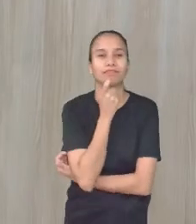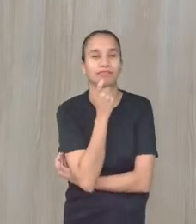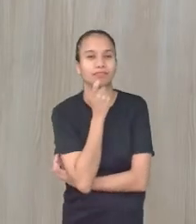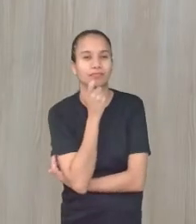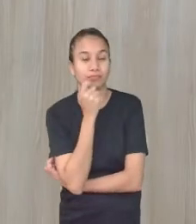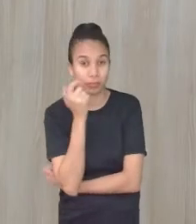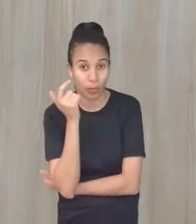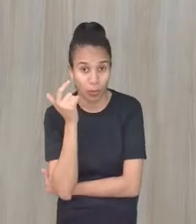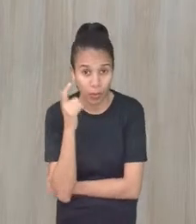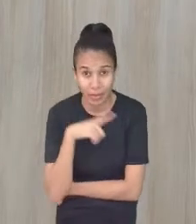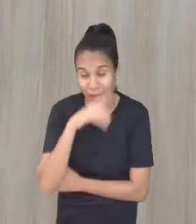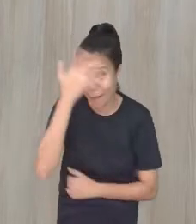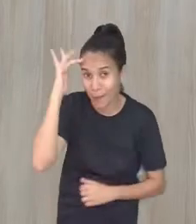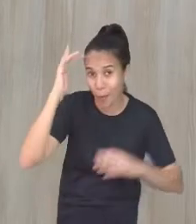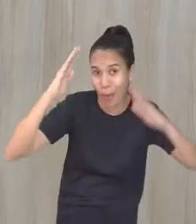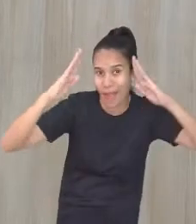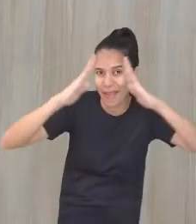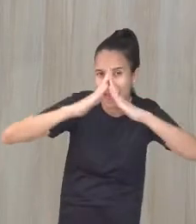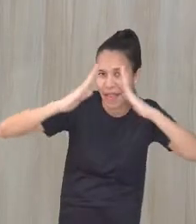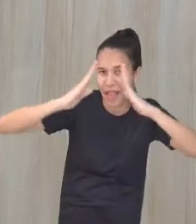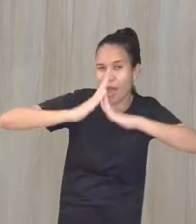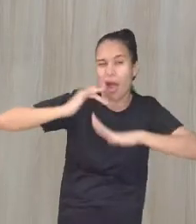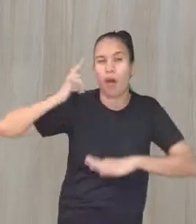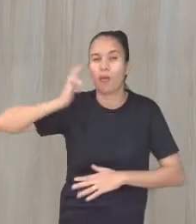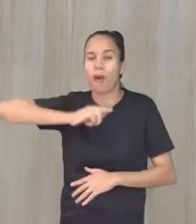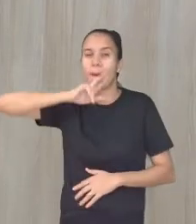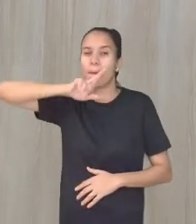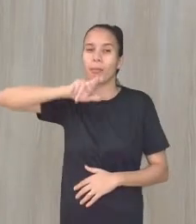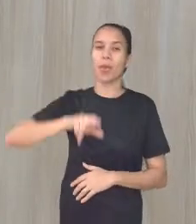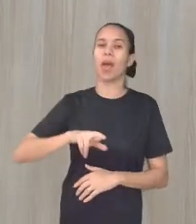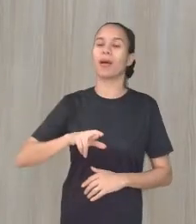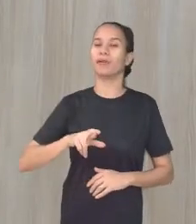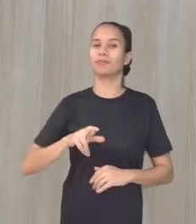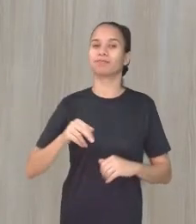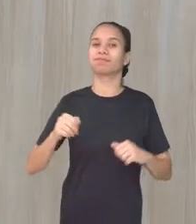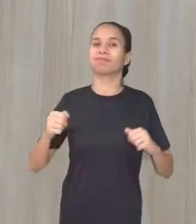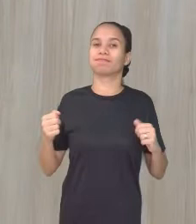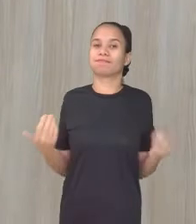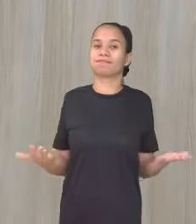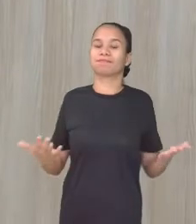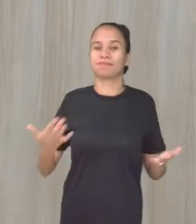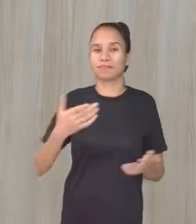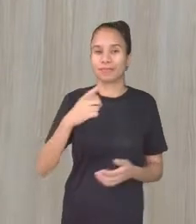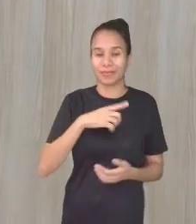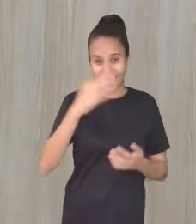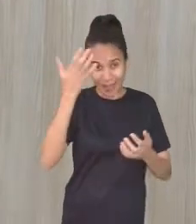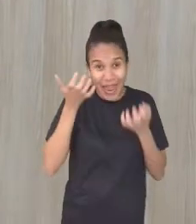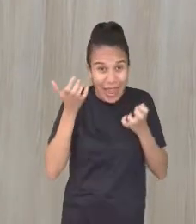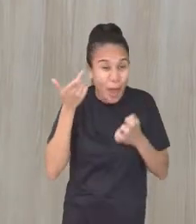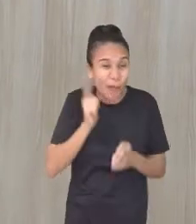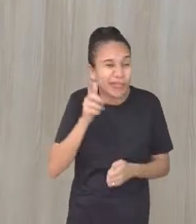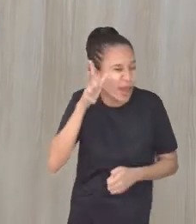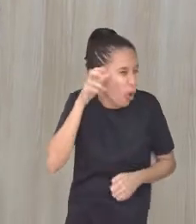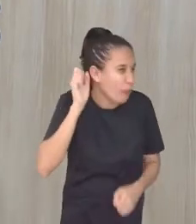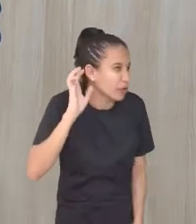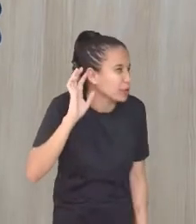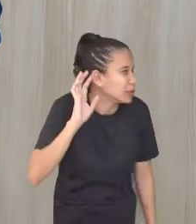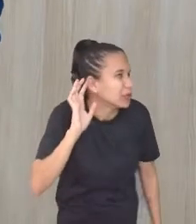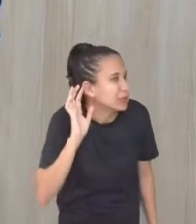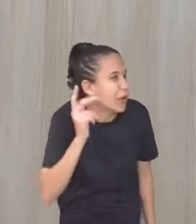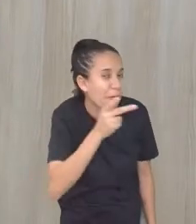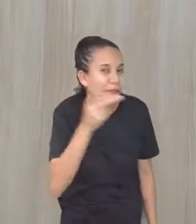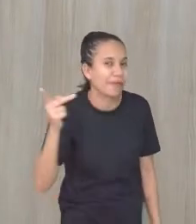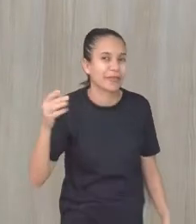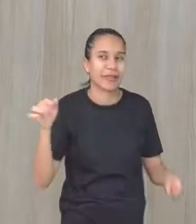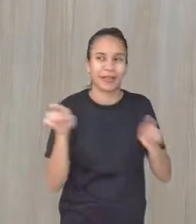Será que tem alguém em casa que está respondendo? Ai, pessoal, queria conseguir ouvir vocês aí que estão de casa